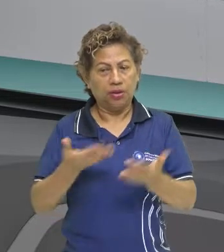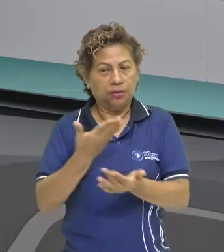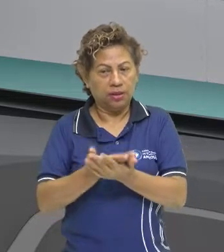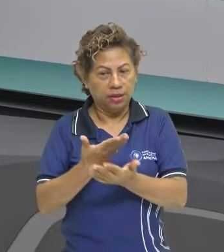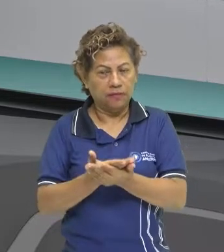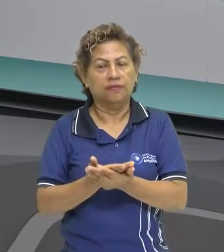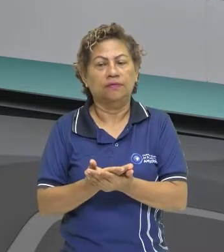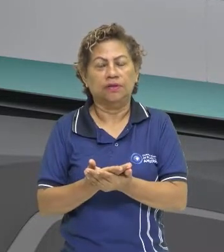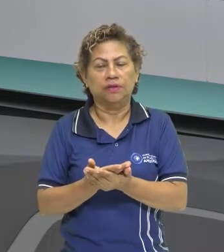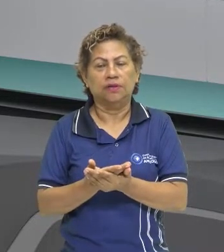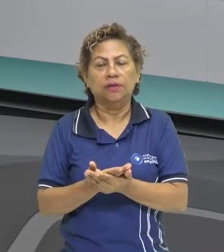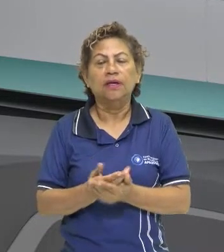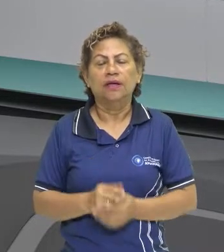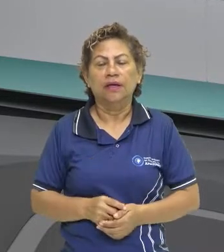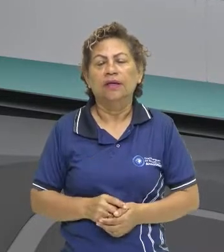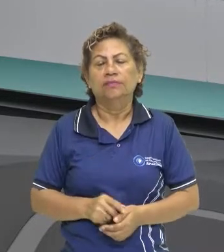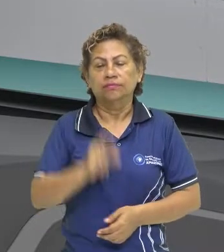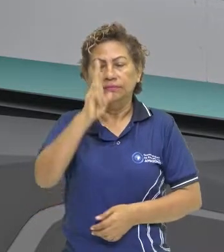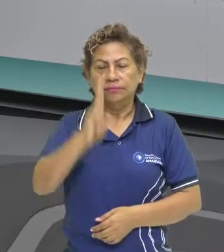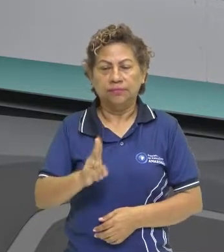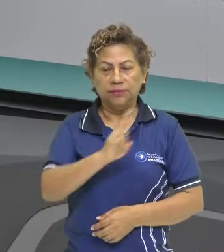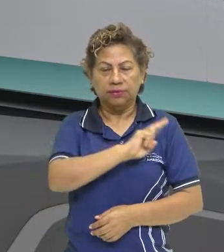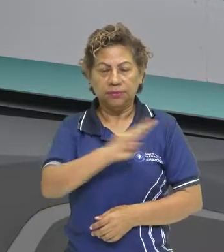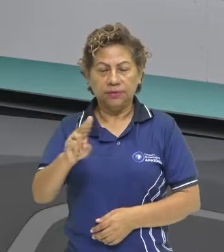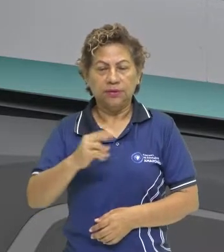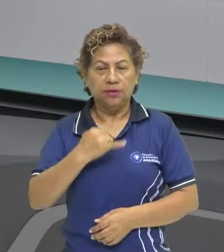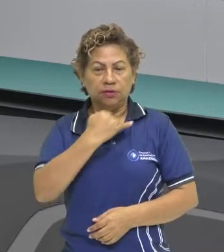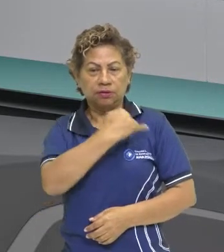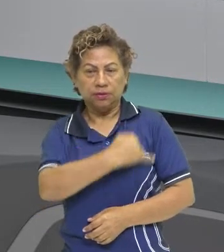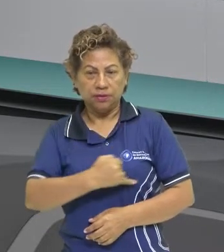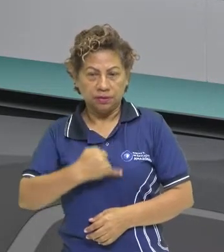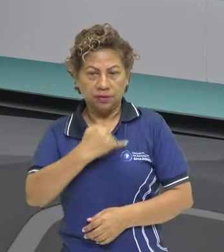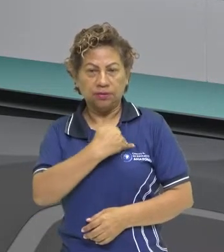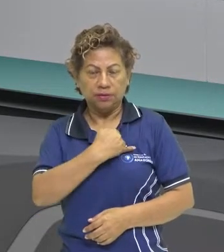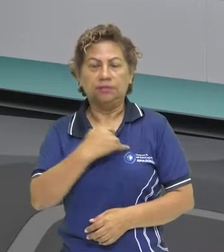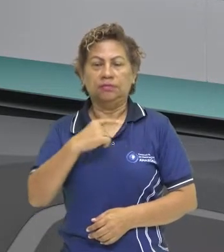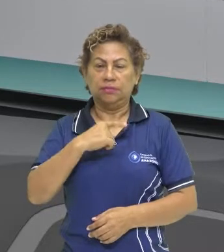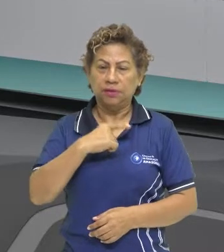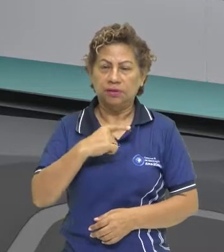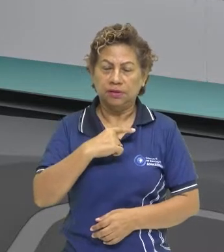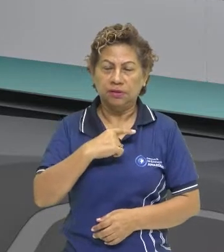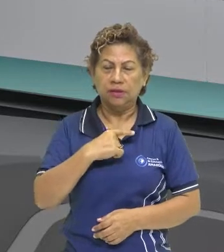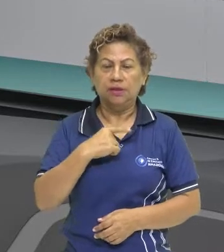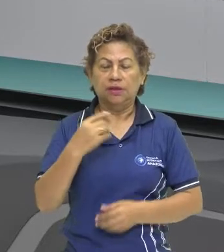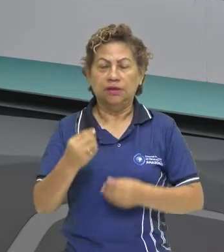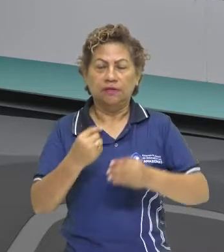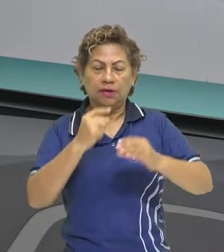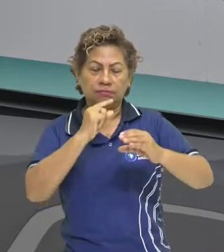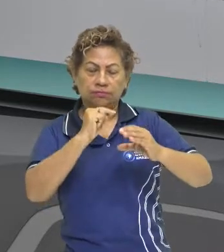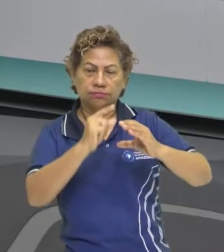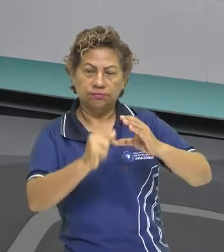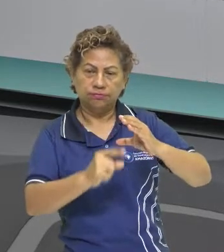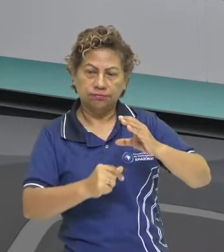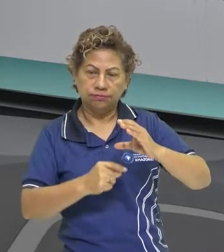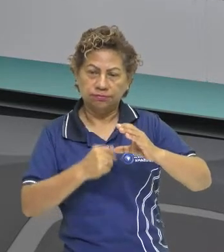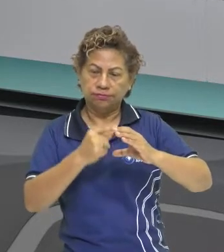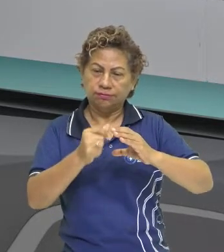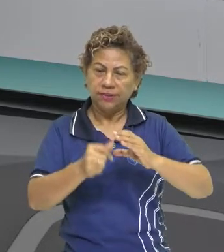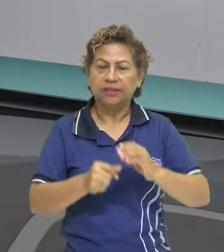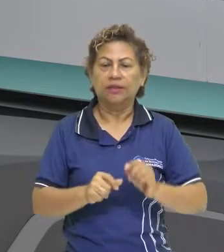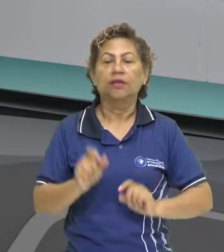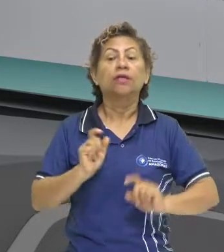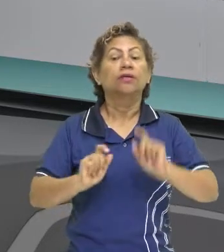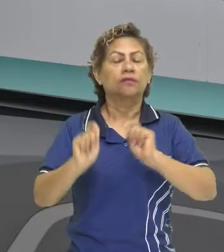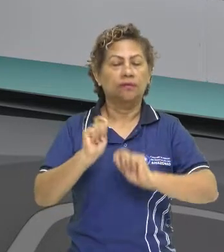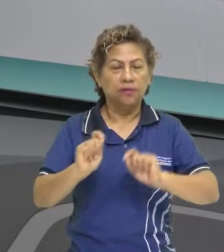contexto, né? O quinhentismo tem como contexto o quê? O desenvolvimento do capitalismo mercantil, que